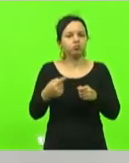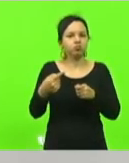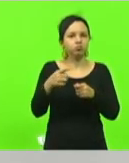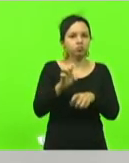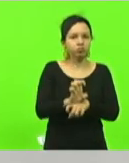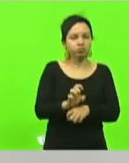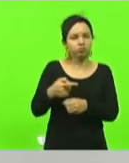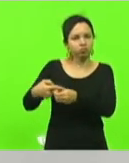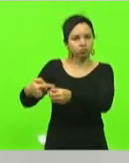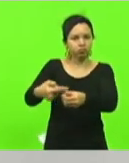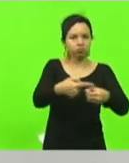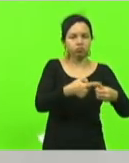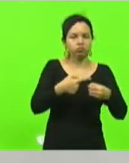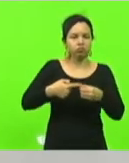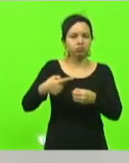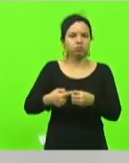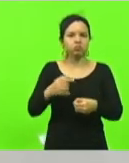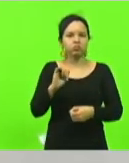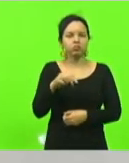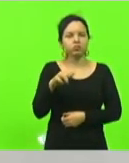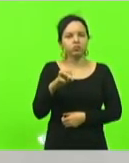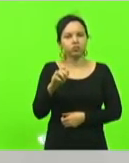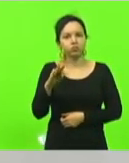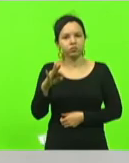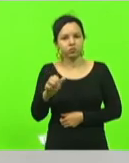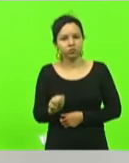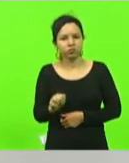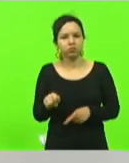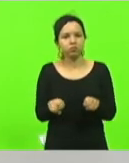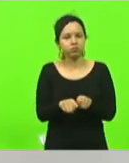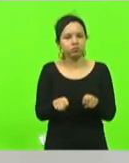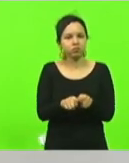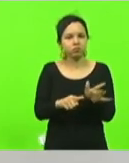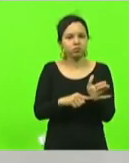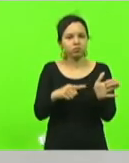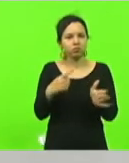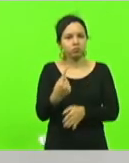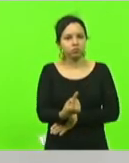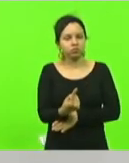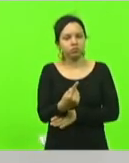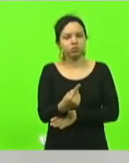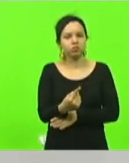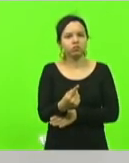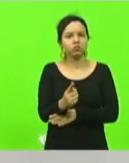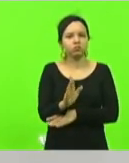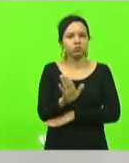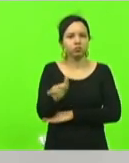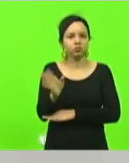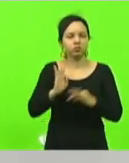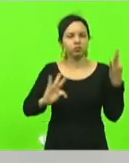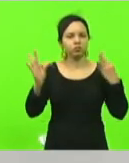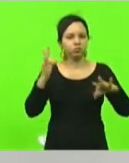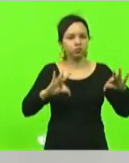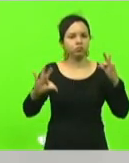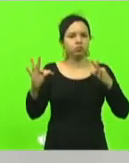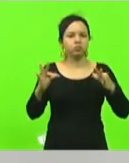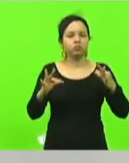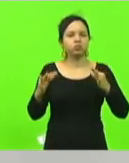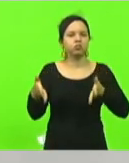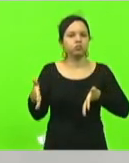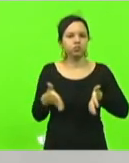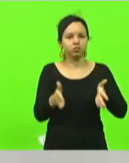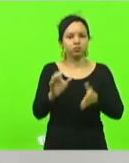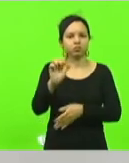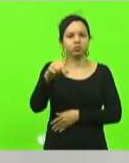Mampituba e também entrega a primeira etapa da sinalização turística do estado de Santa Catarina caminho dos quênios em